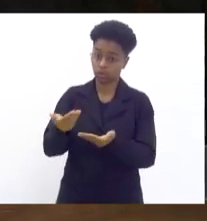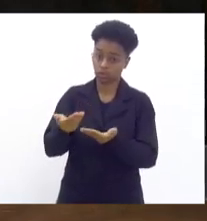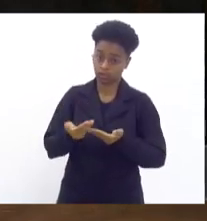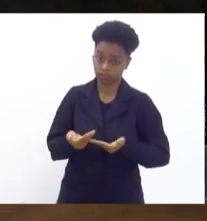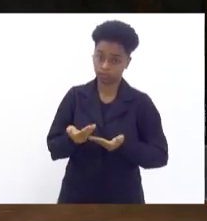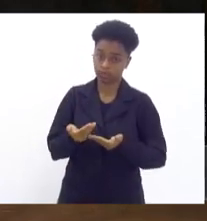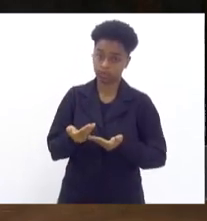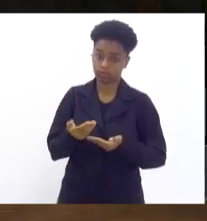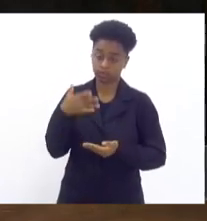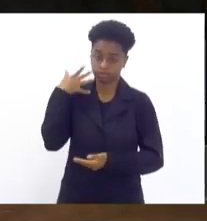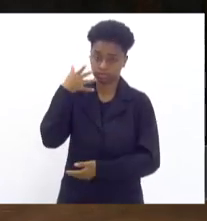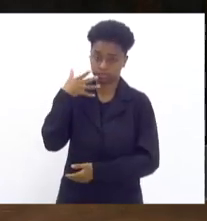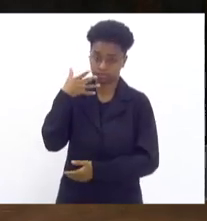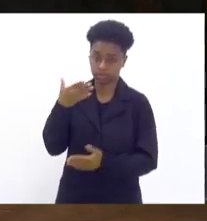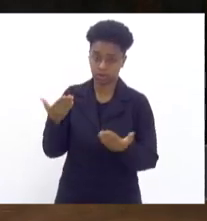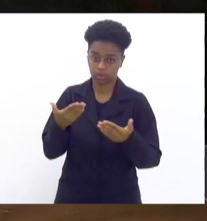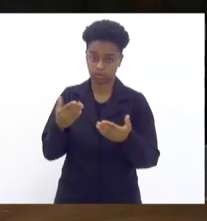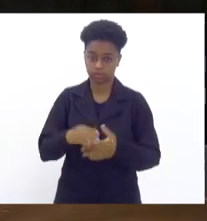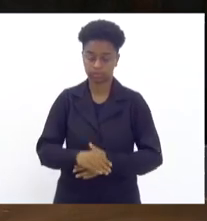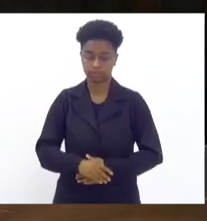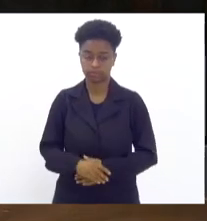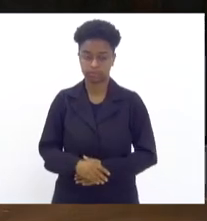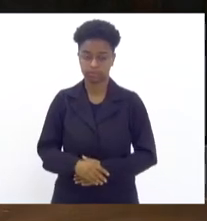sua fala nesse momento.